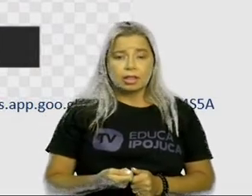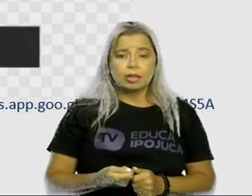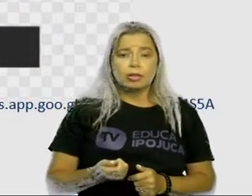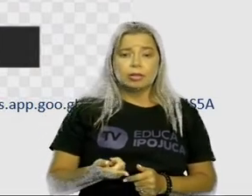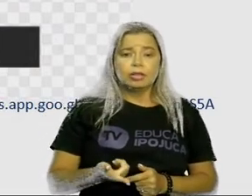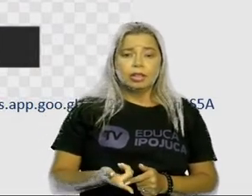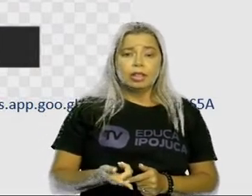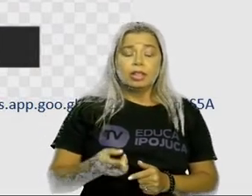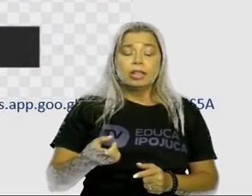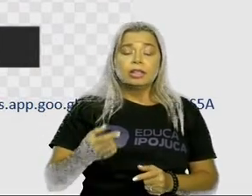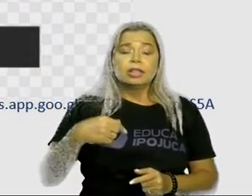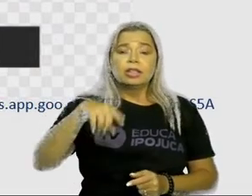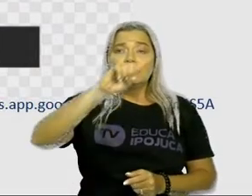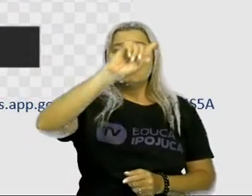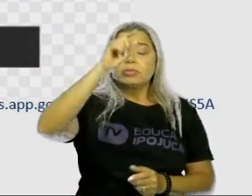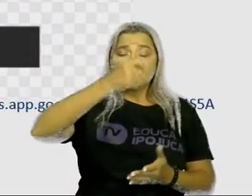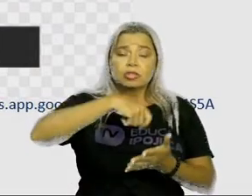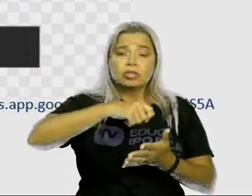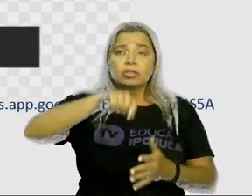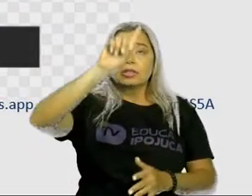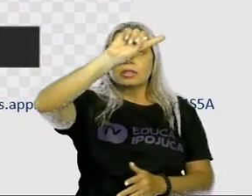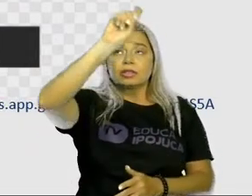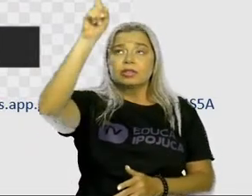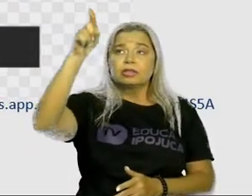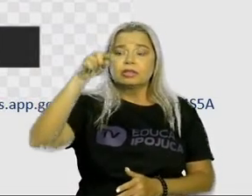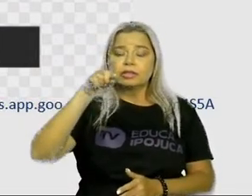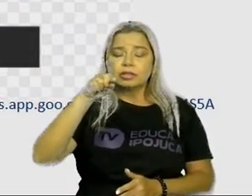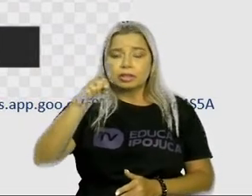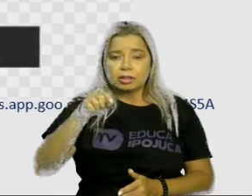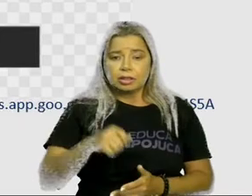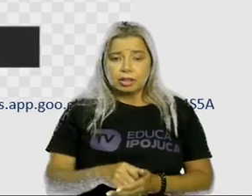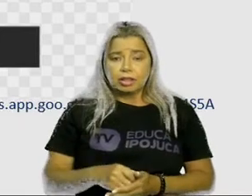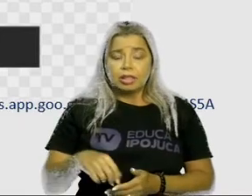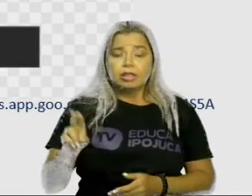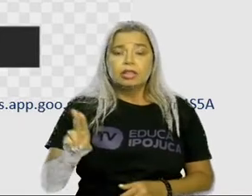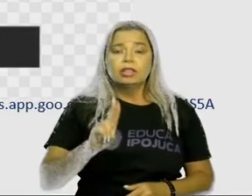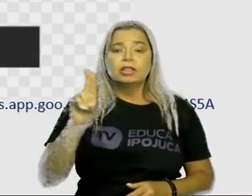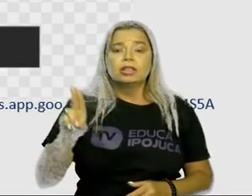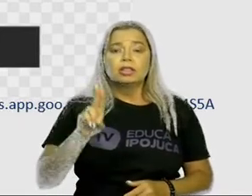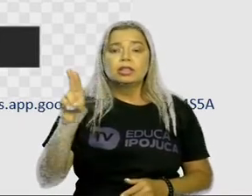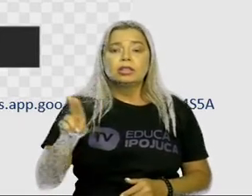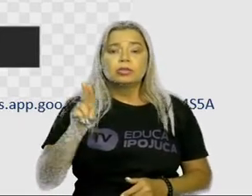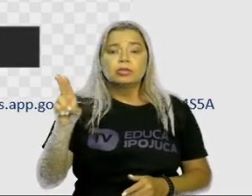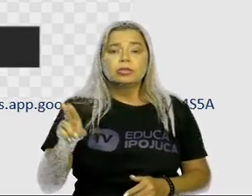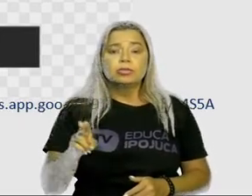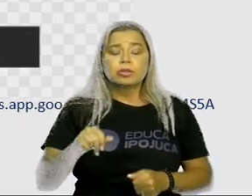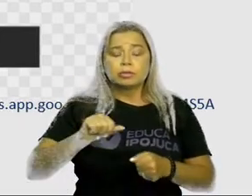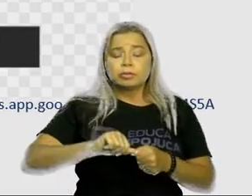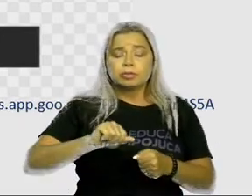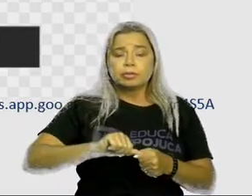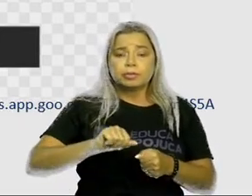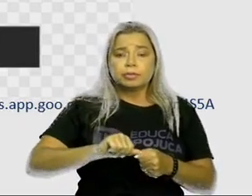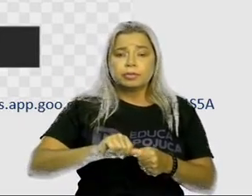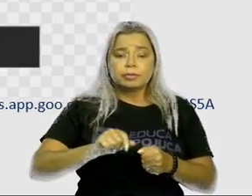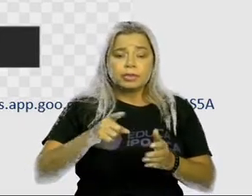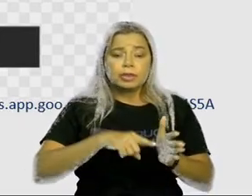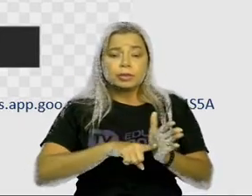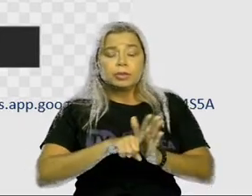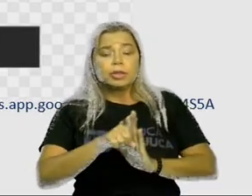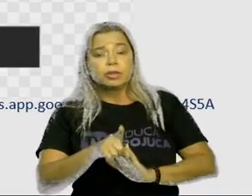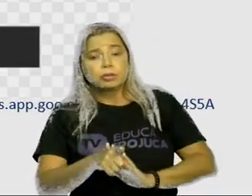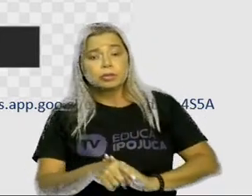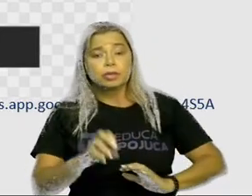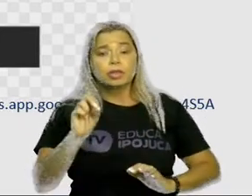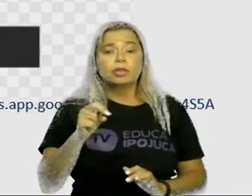símbolo da interrogação. Que é utilizado quando queremos fazer uma pergunta ou tirar alguma